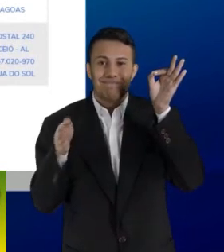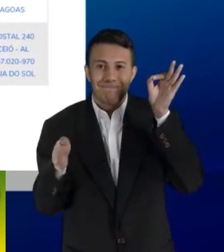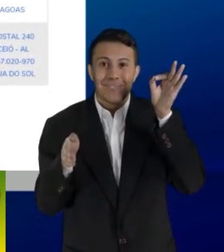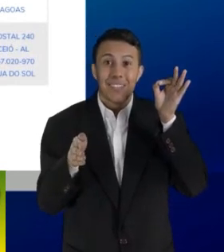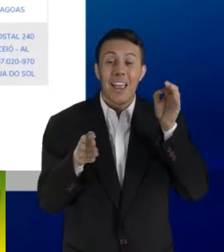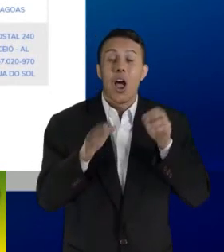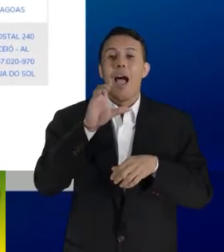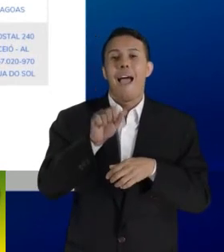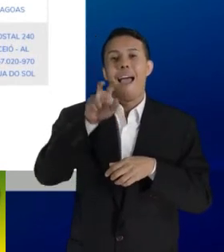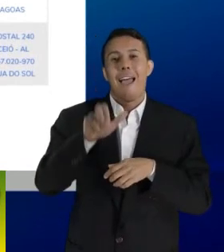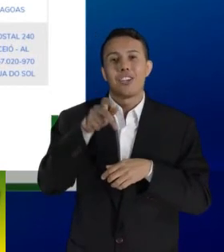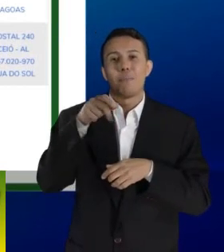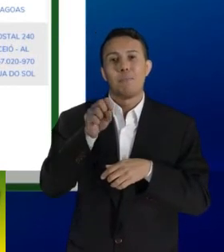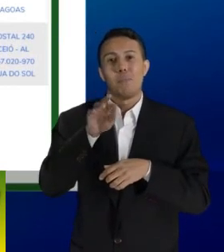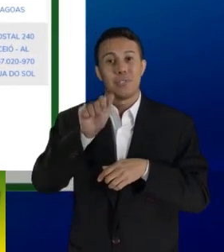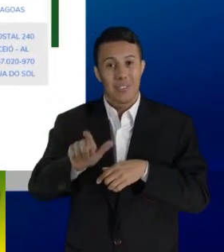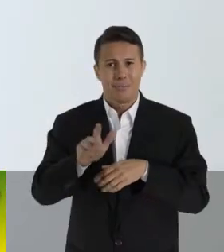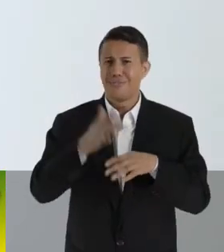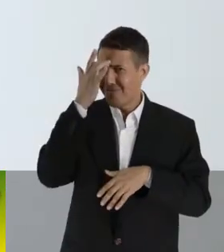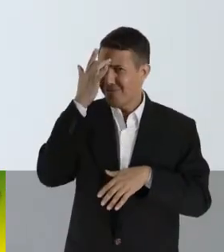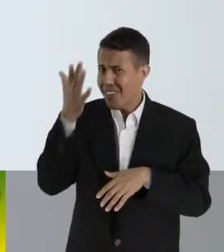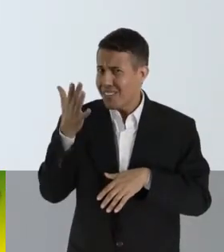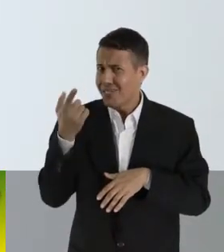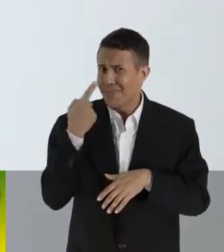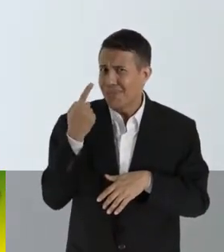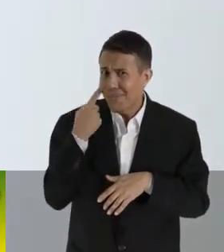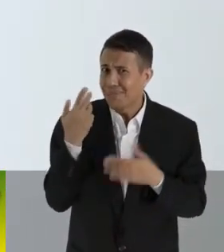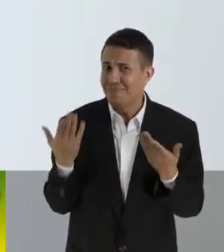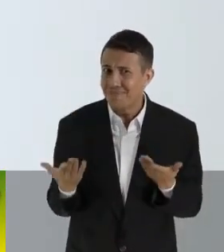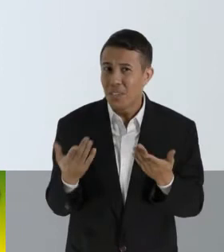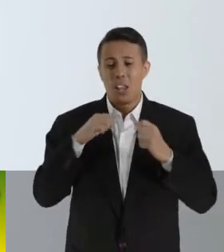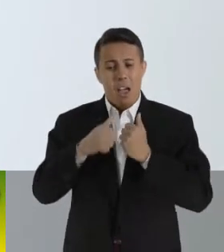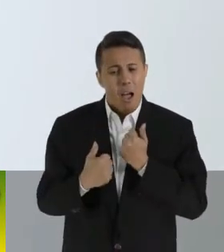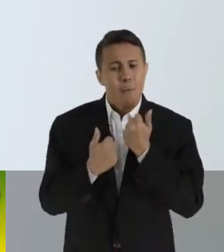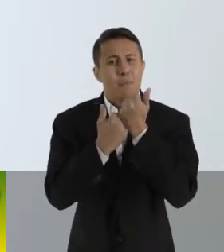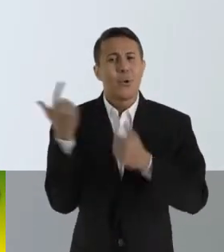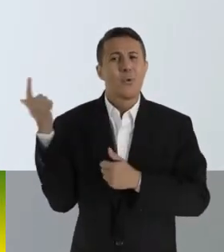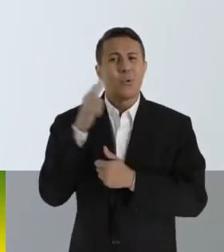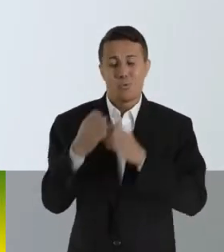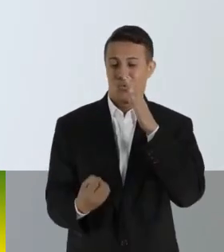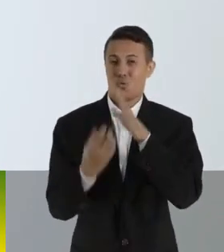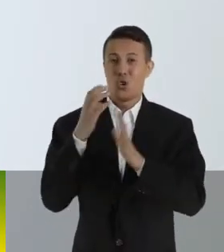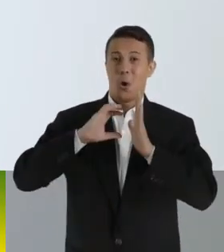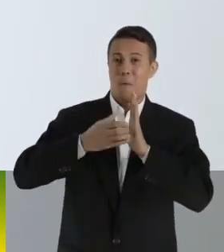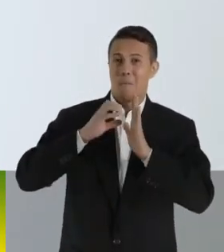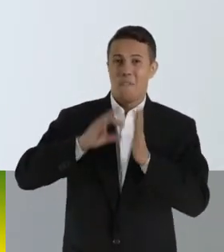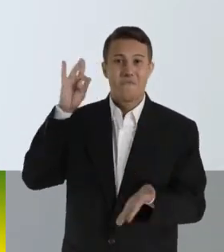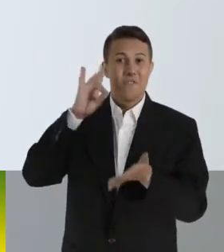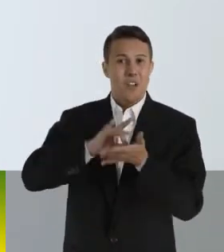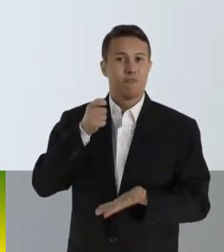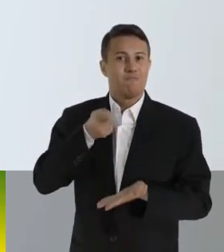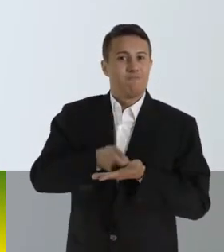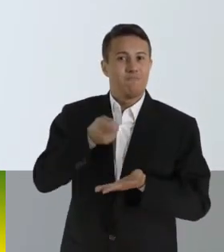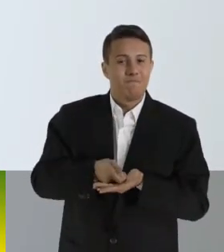passo a passo para a caixa postal que você deve enviar. Viu como é simples? Com a sua dedicação ajudaremos a construir um partido